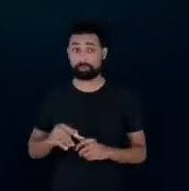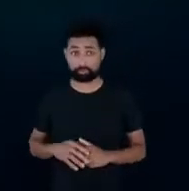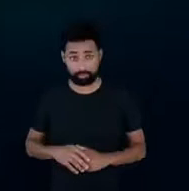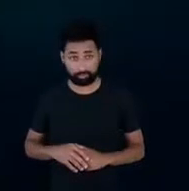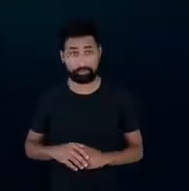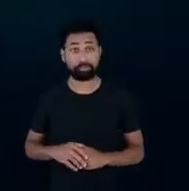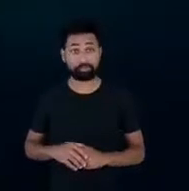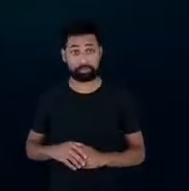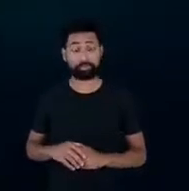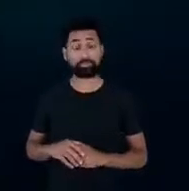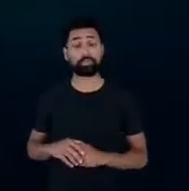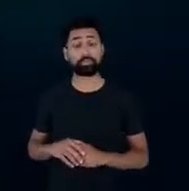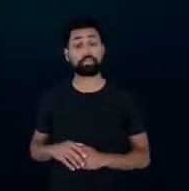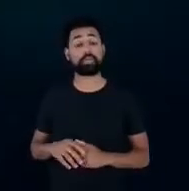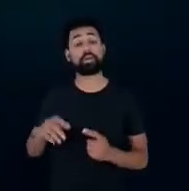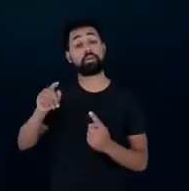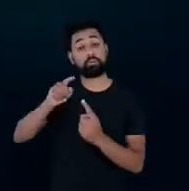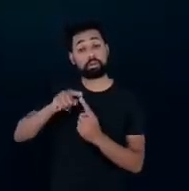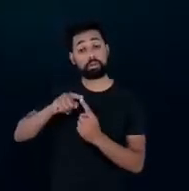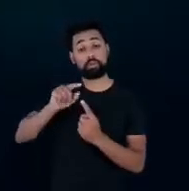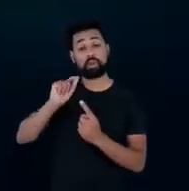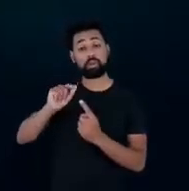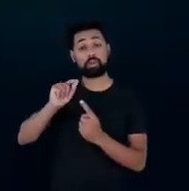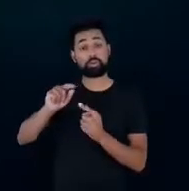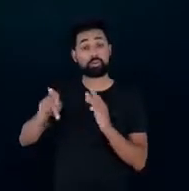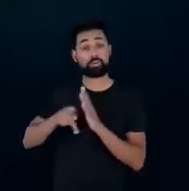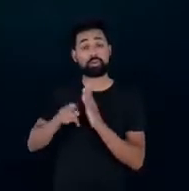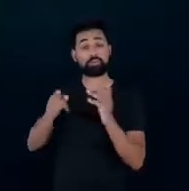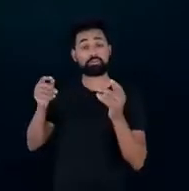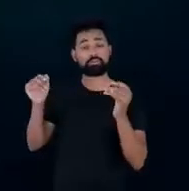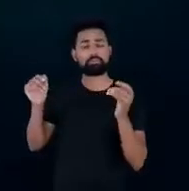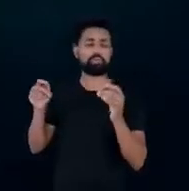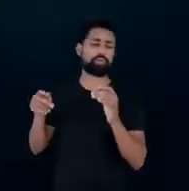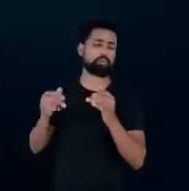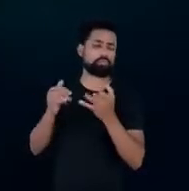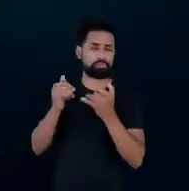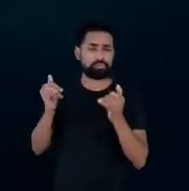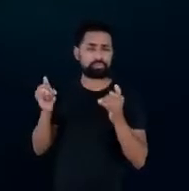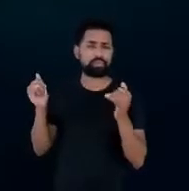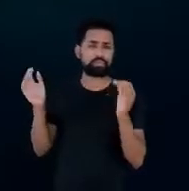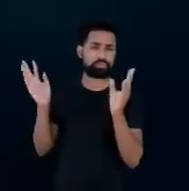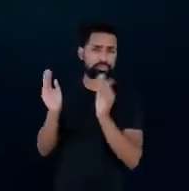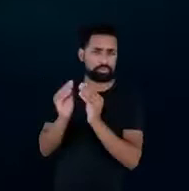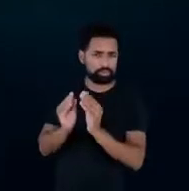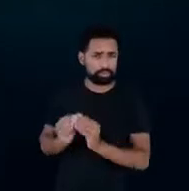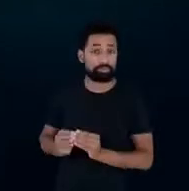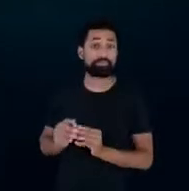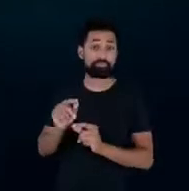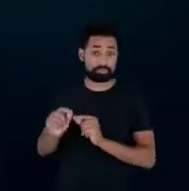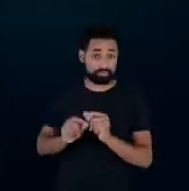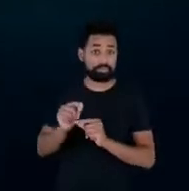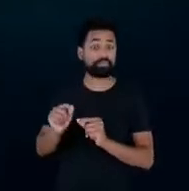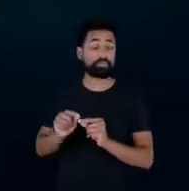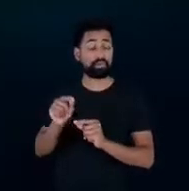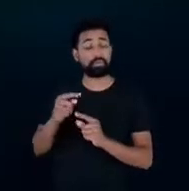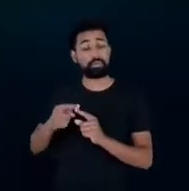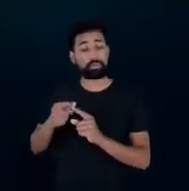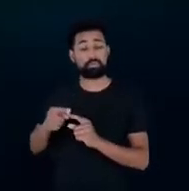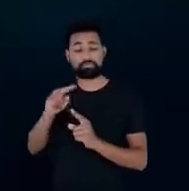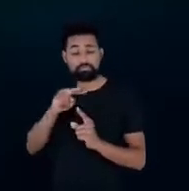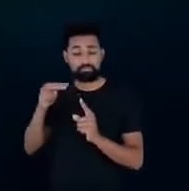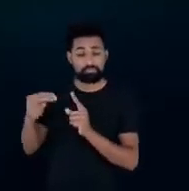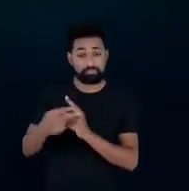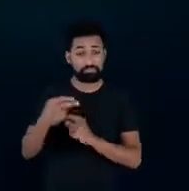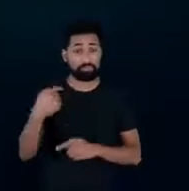O primeiro deles é que ele reduz a demanda por energia. Então, se a gente olhar esses gráficos do mesmo estudo da IEA, a gente vê, por